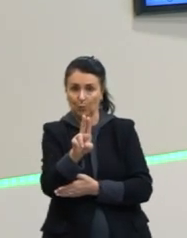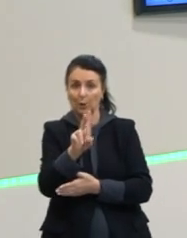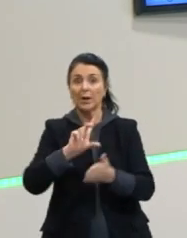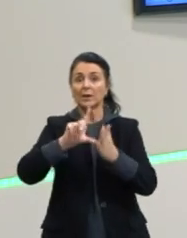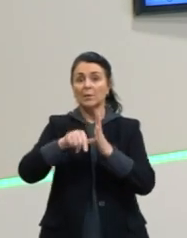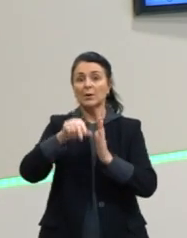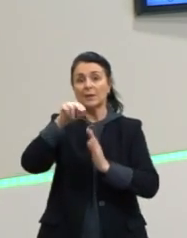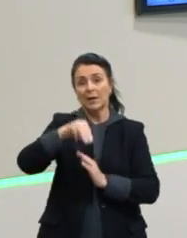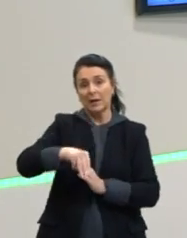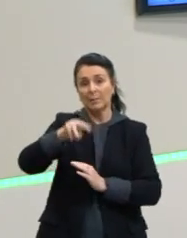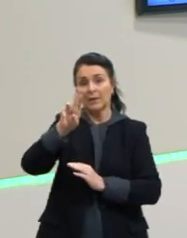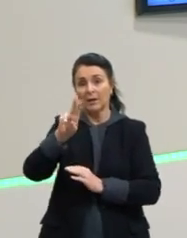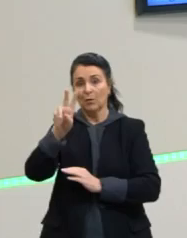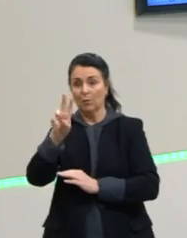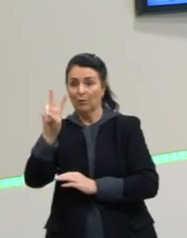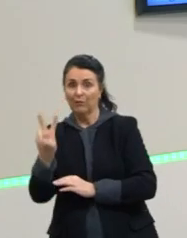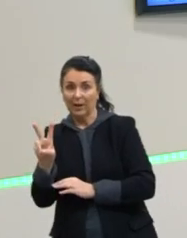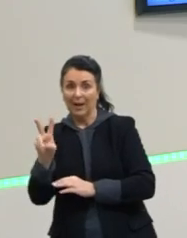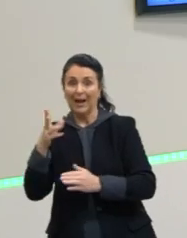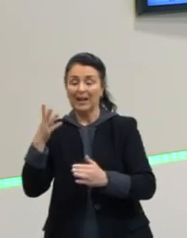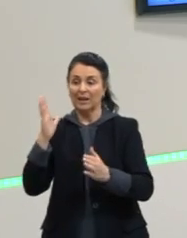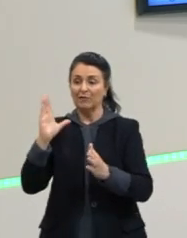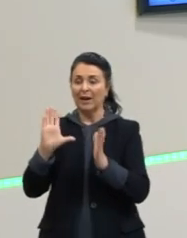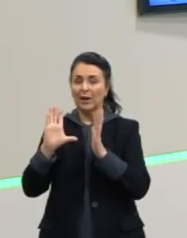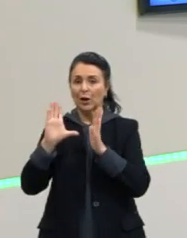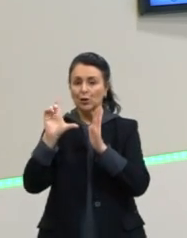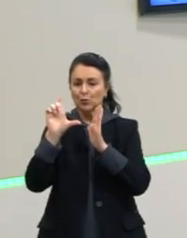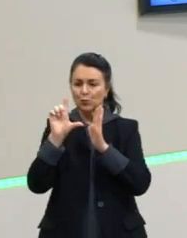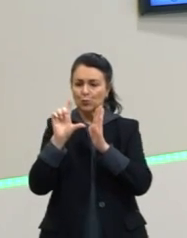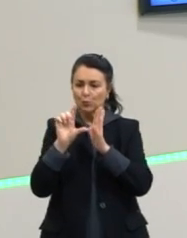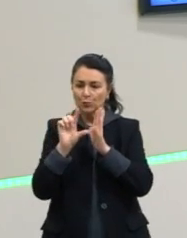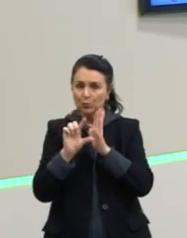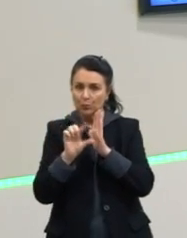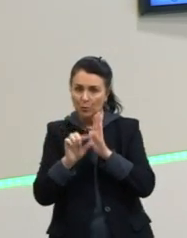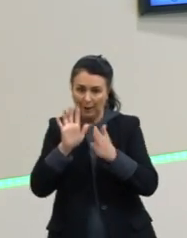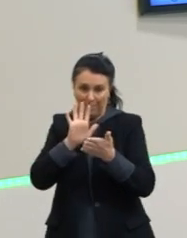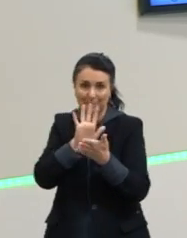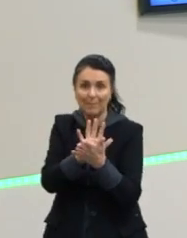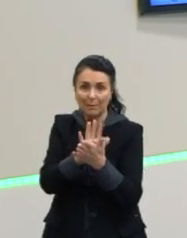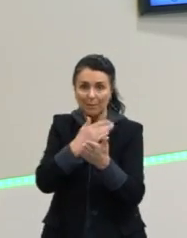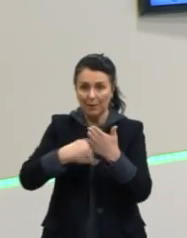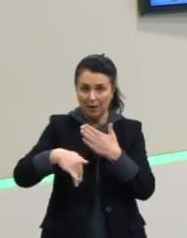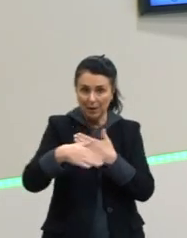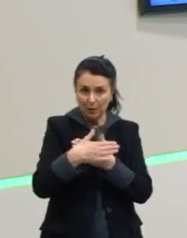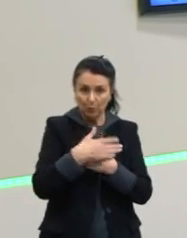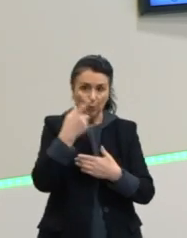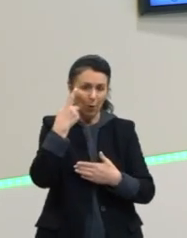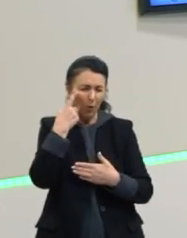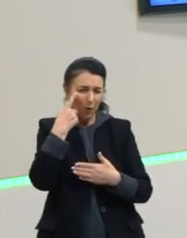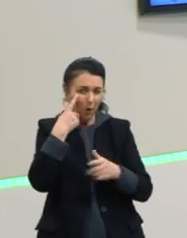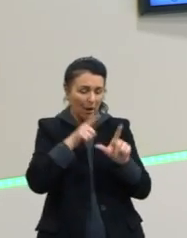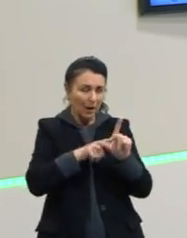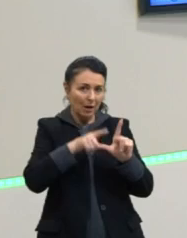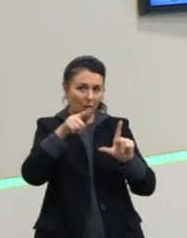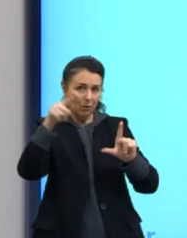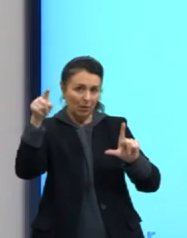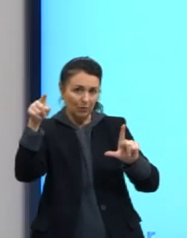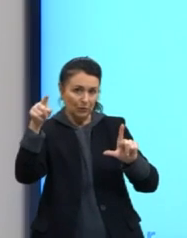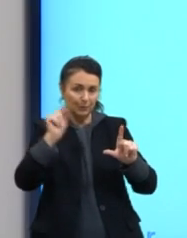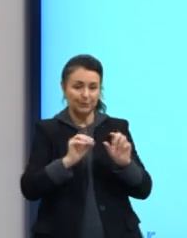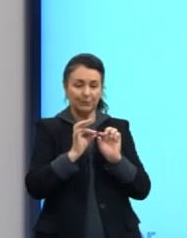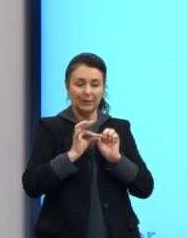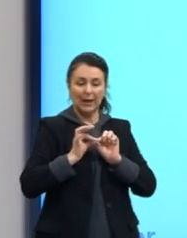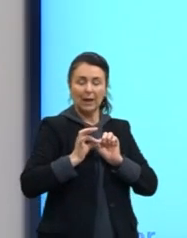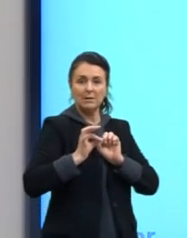MRUV, porque ele desacelera até parar. Se a gente analisar os gráficos, a gente vê o que acontece. Se a